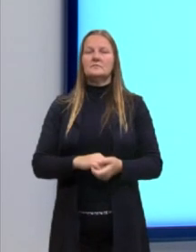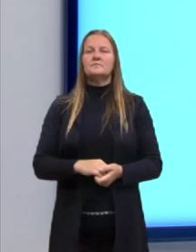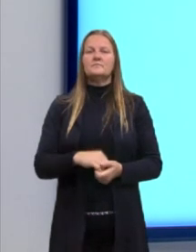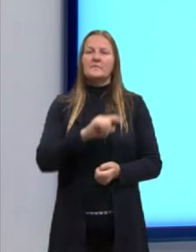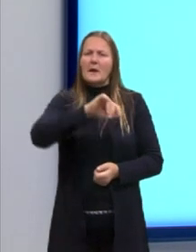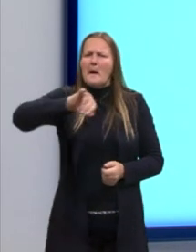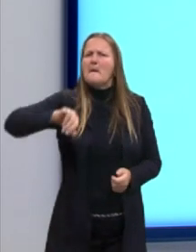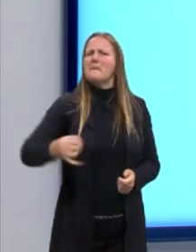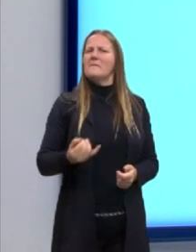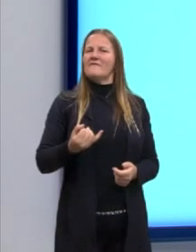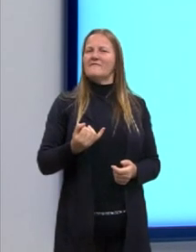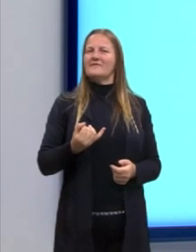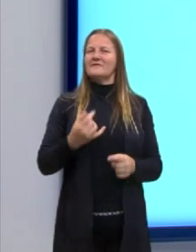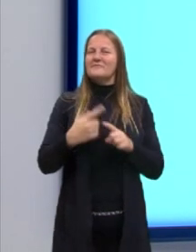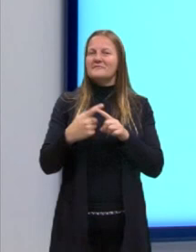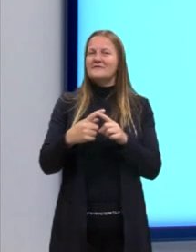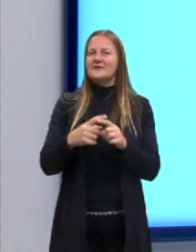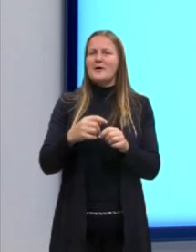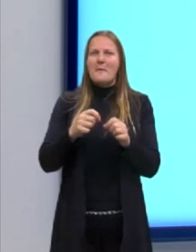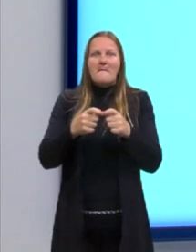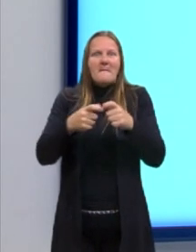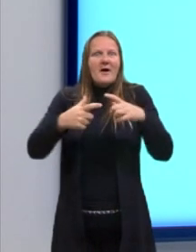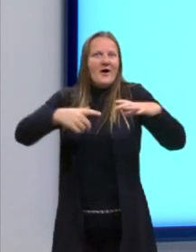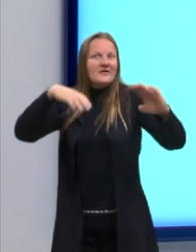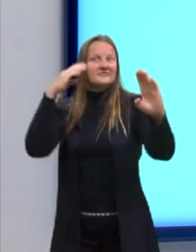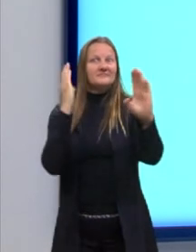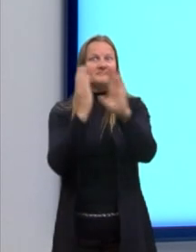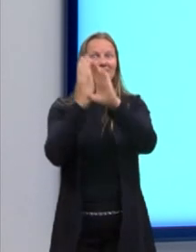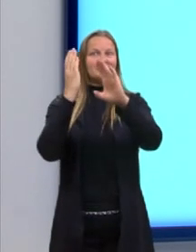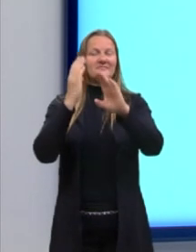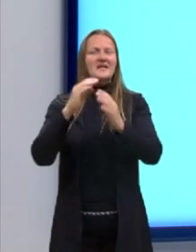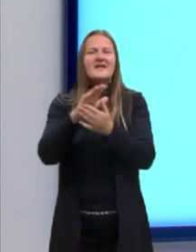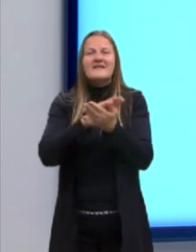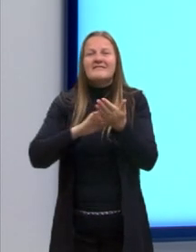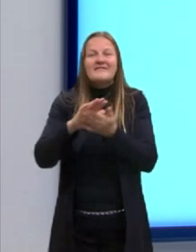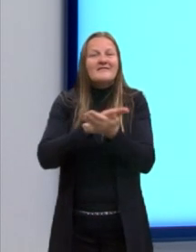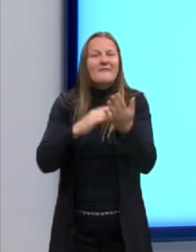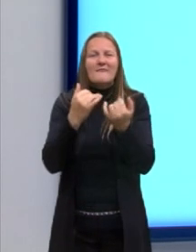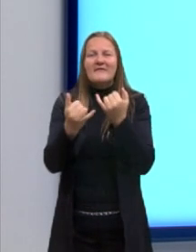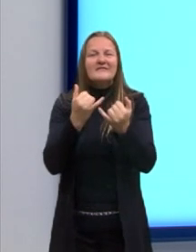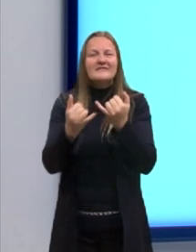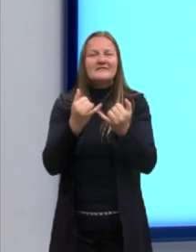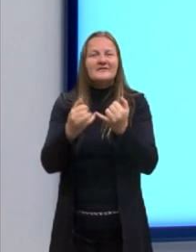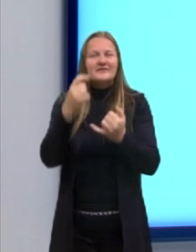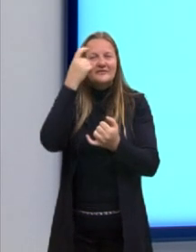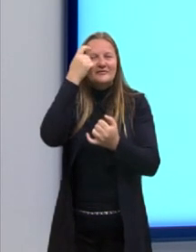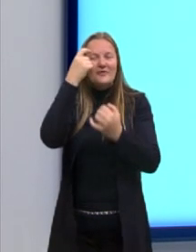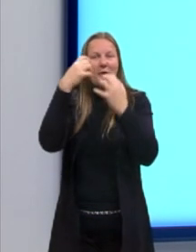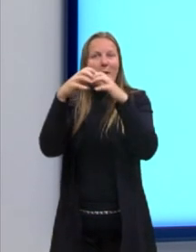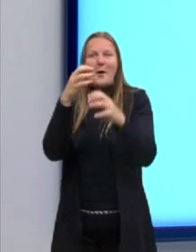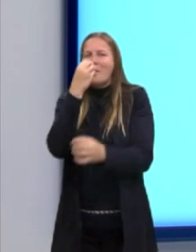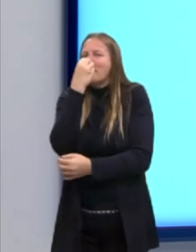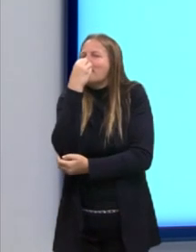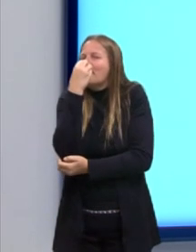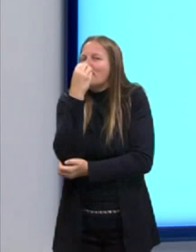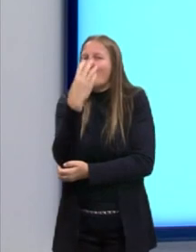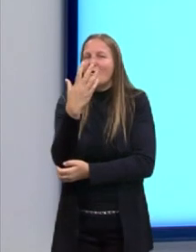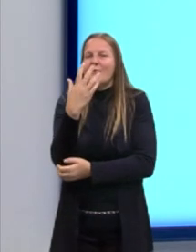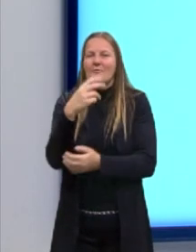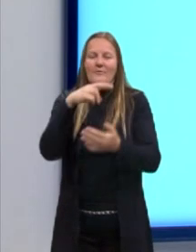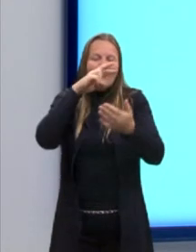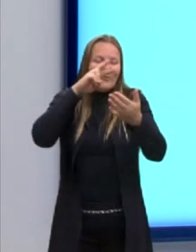aproveite que, segundo uma das maiores descobertas, nenhum exercício para o seu cérebro é tão bom quanto a